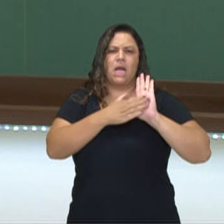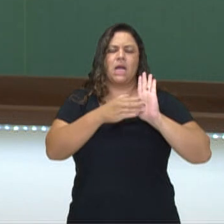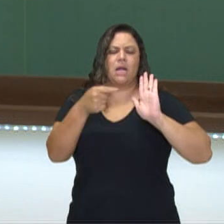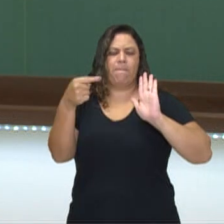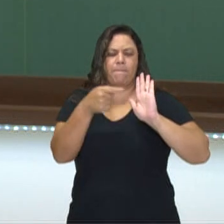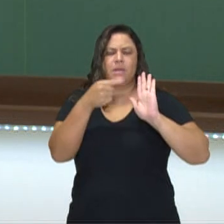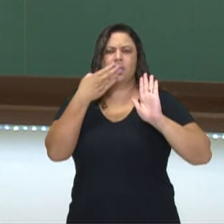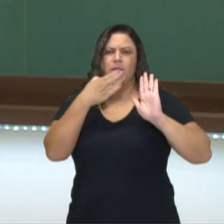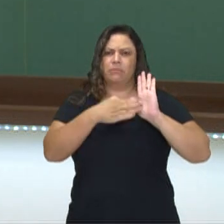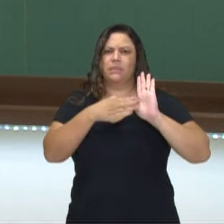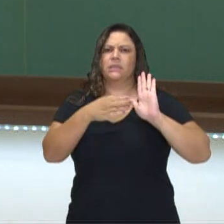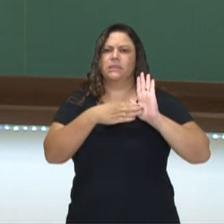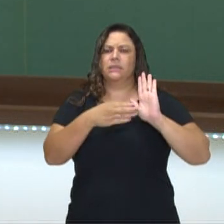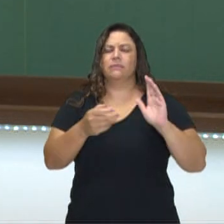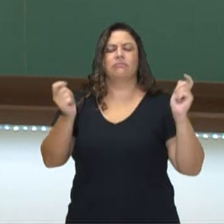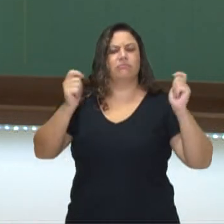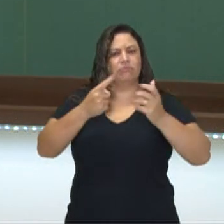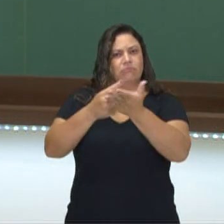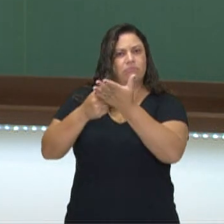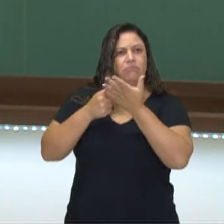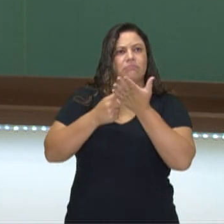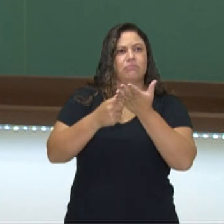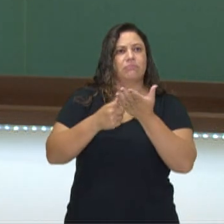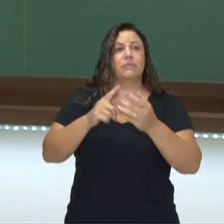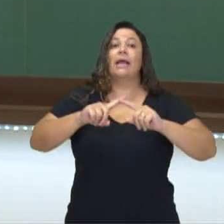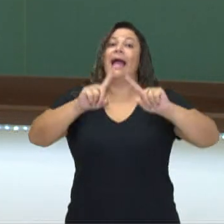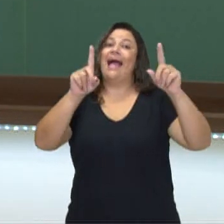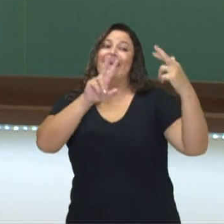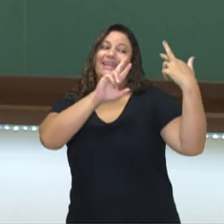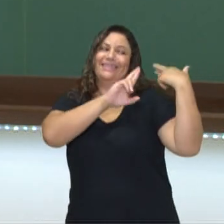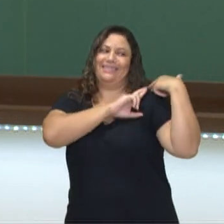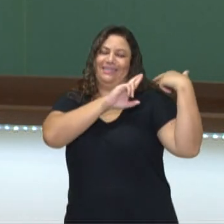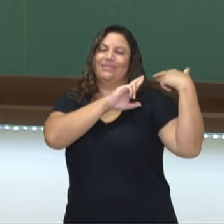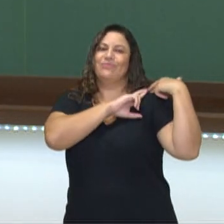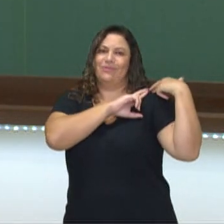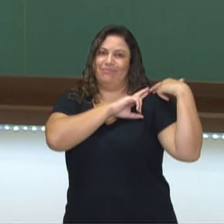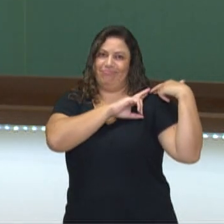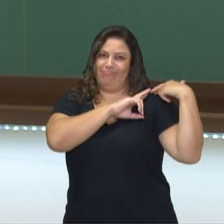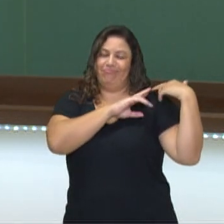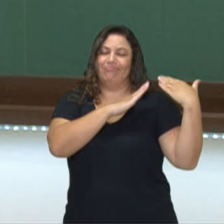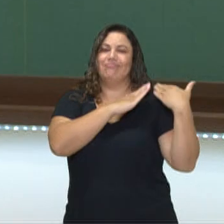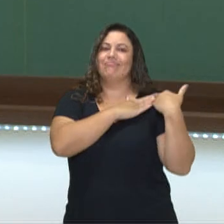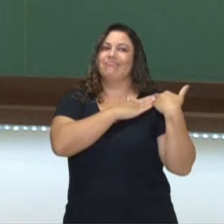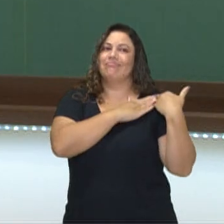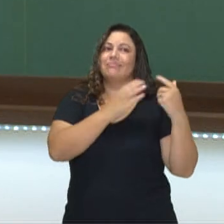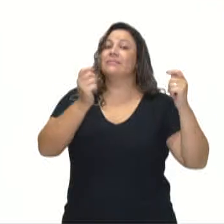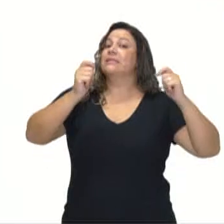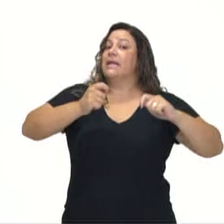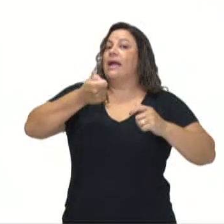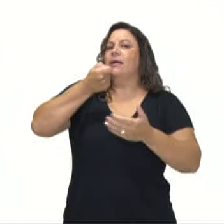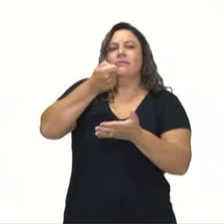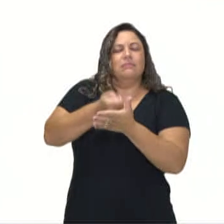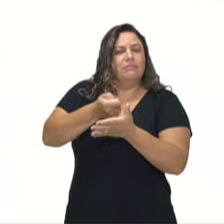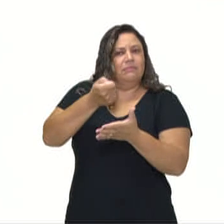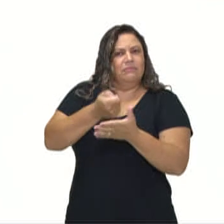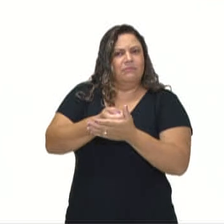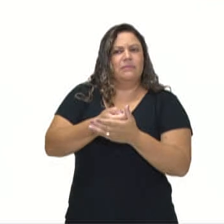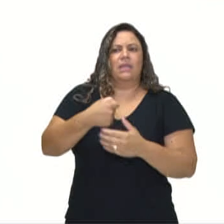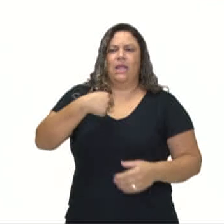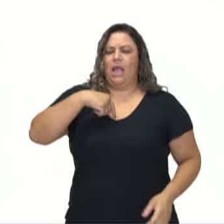comprometimento com algo. Enquanto a responsabilidade é um dever de se